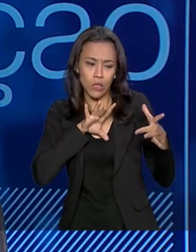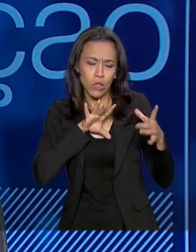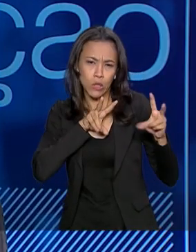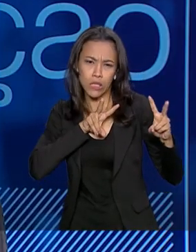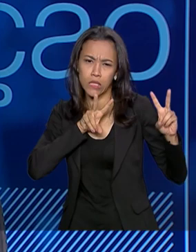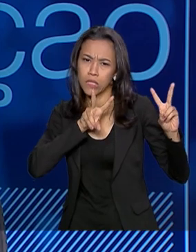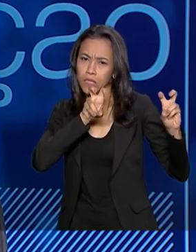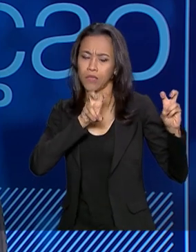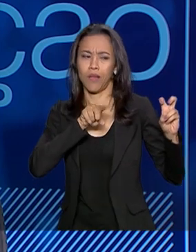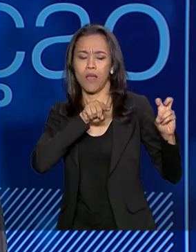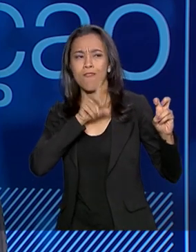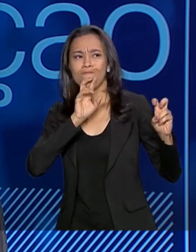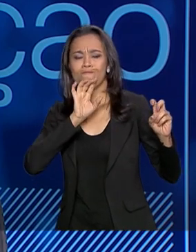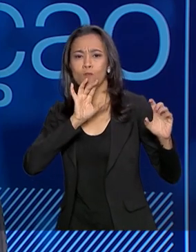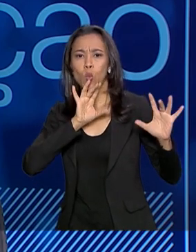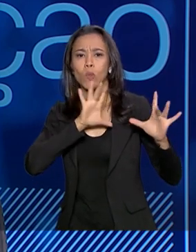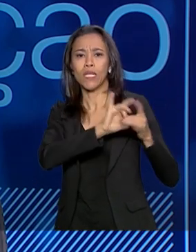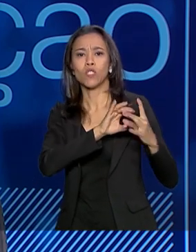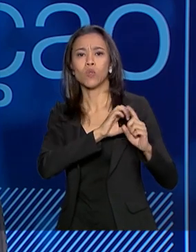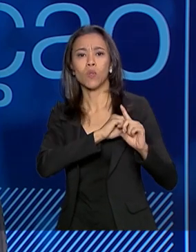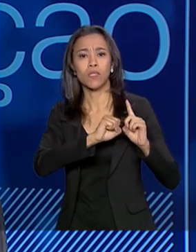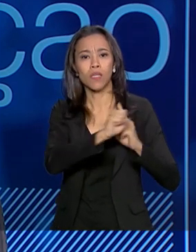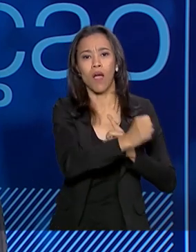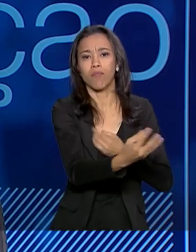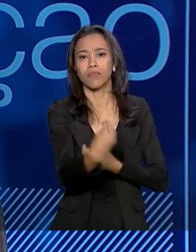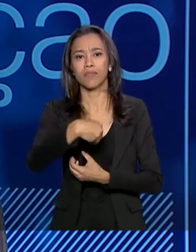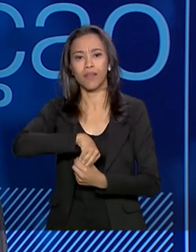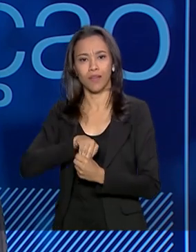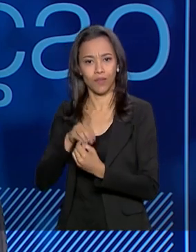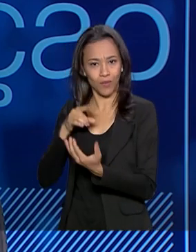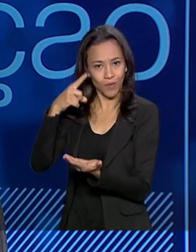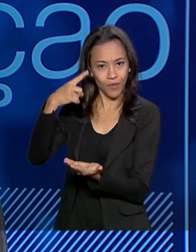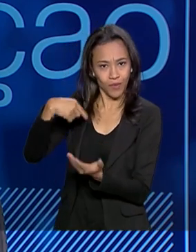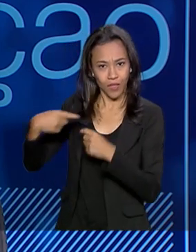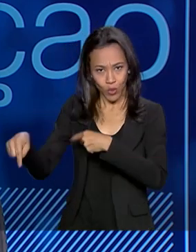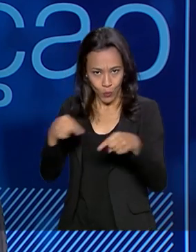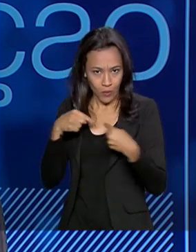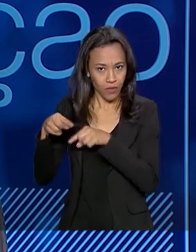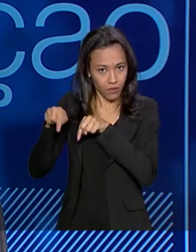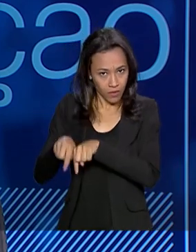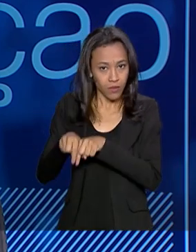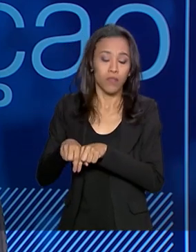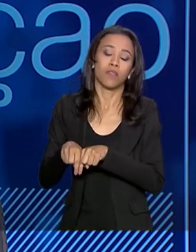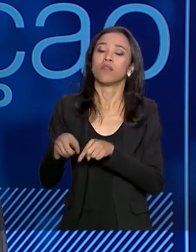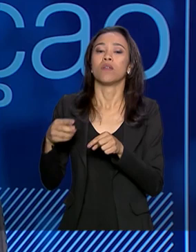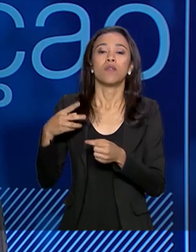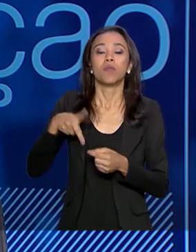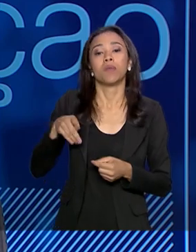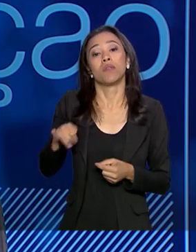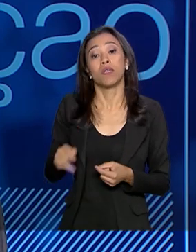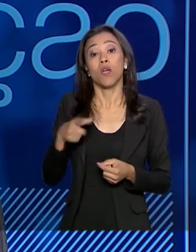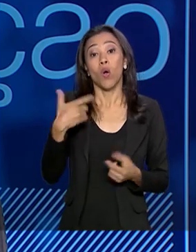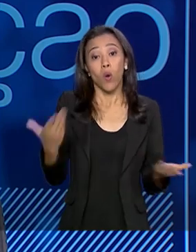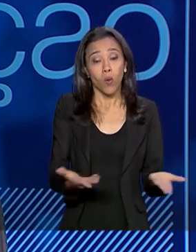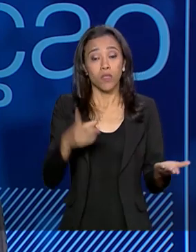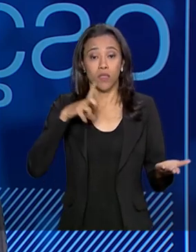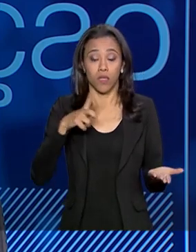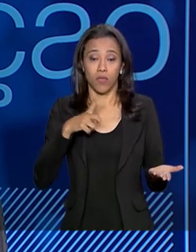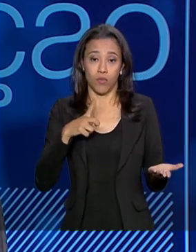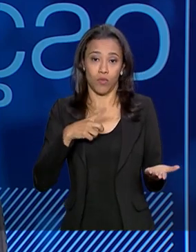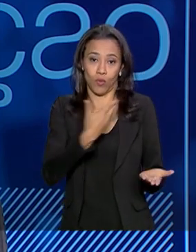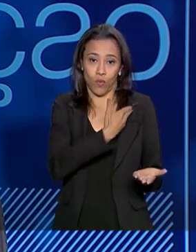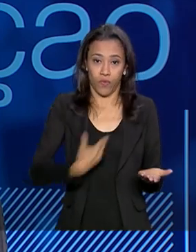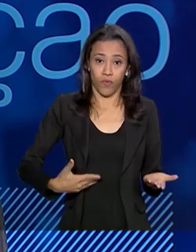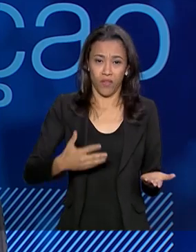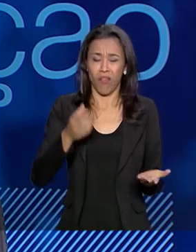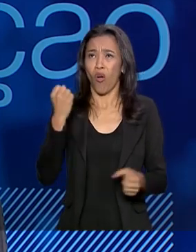entrada de um ativo social, vamos dizer assim, na carteira do PPI. E o grande motivo para isso é que hoje nós temos no governo federal um passivo